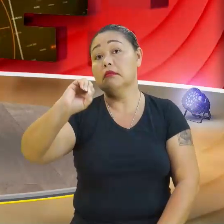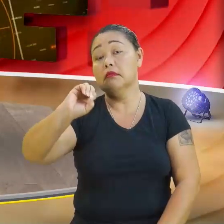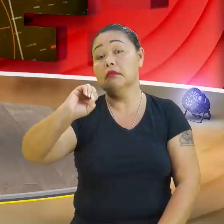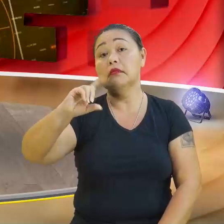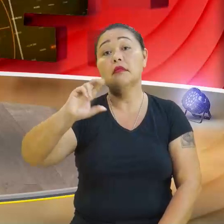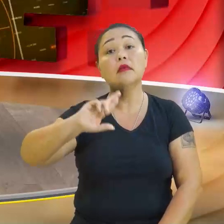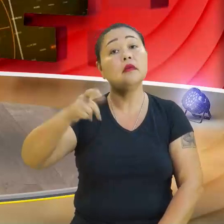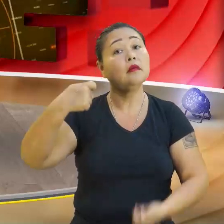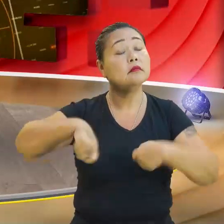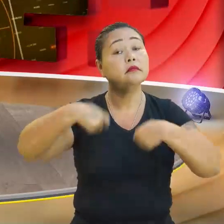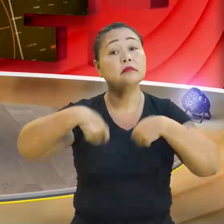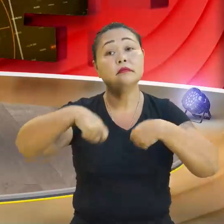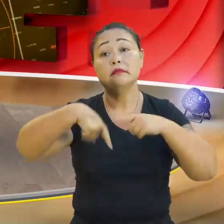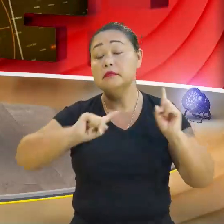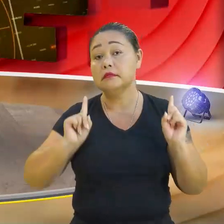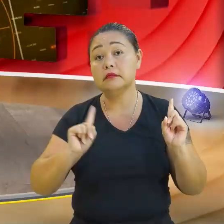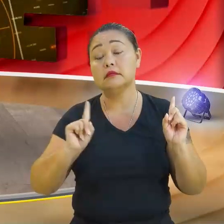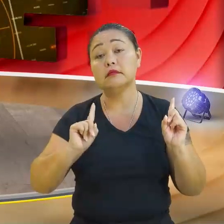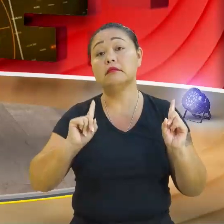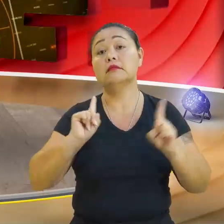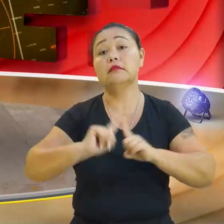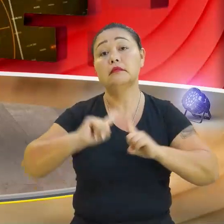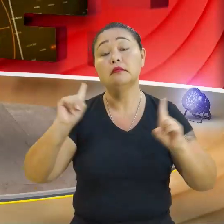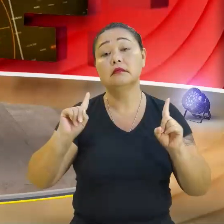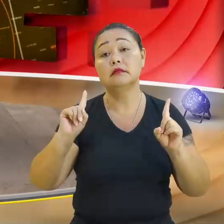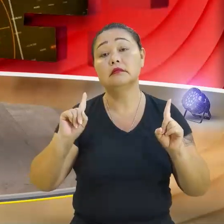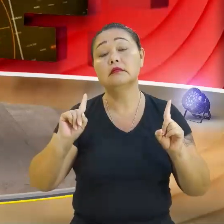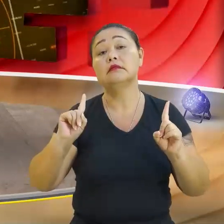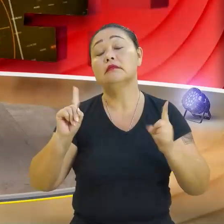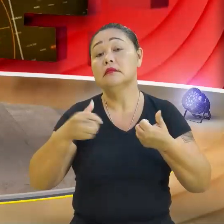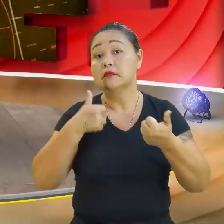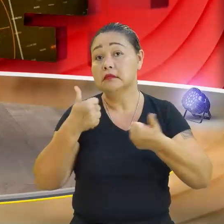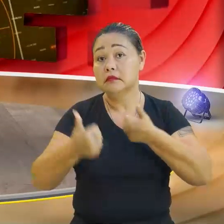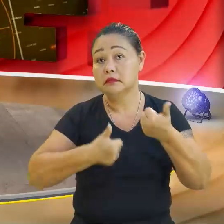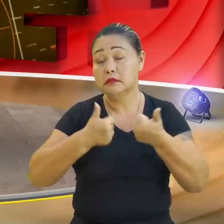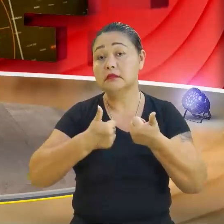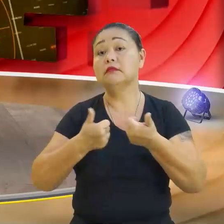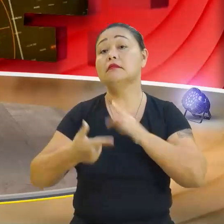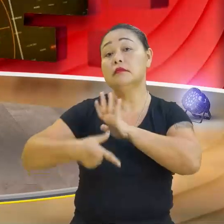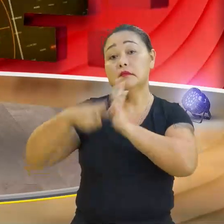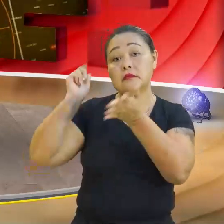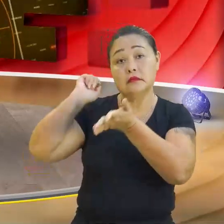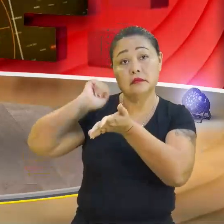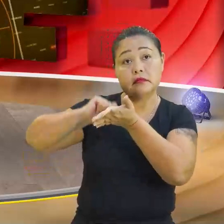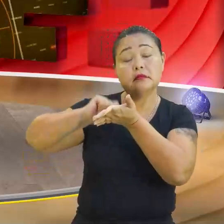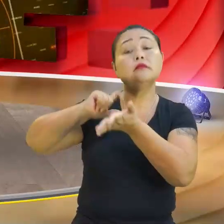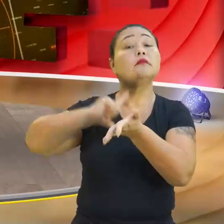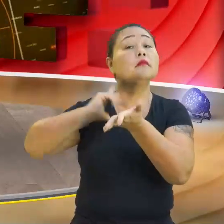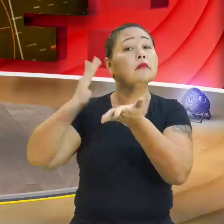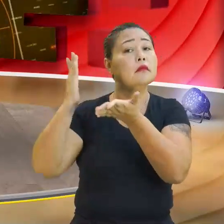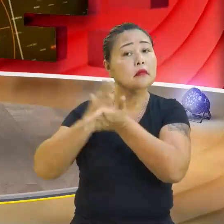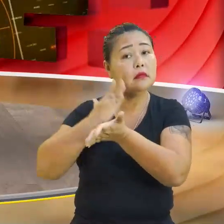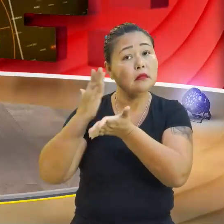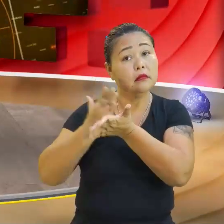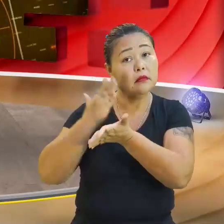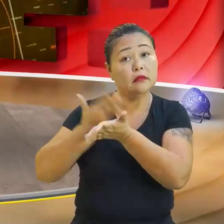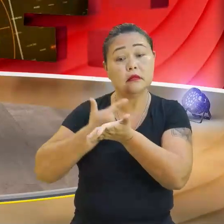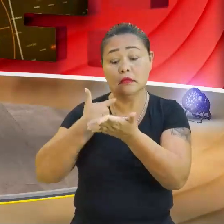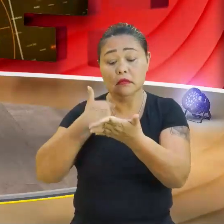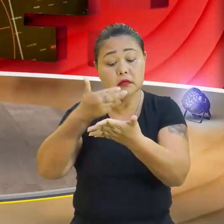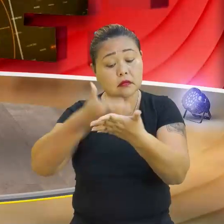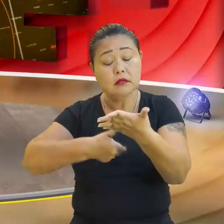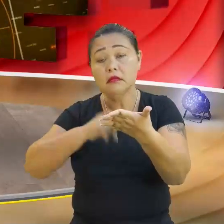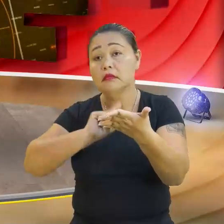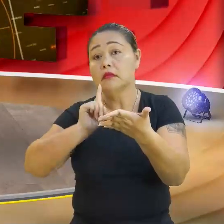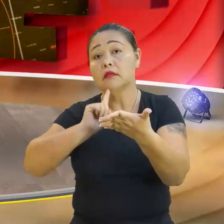não precisava, tá? Ah, mas tem a... Beleza, a gente retifica. É que tem livros, né? Tem livros que, na verdade, não consideram